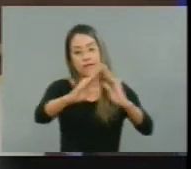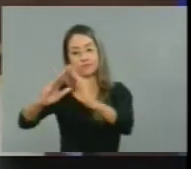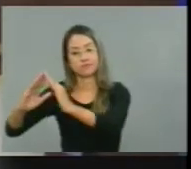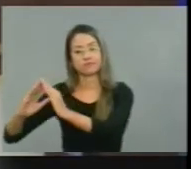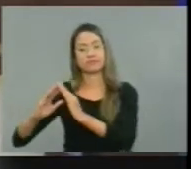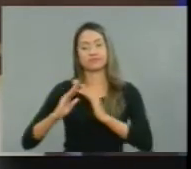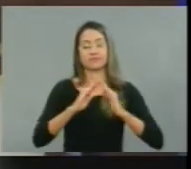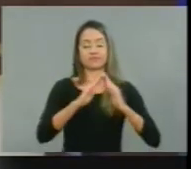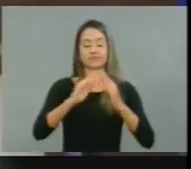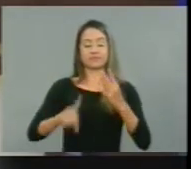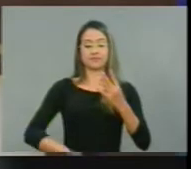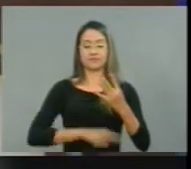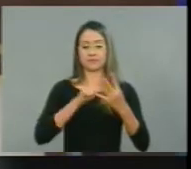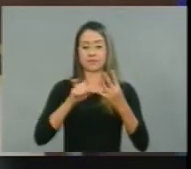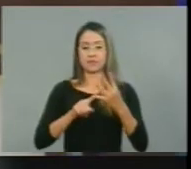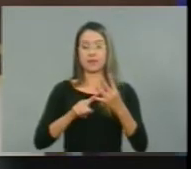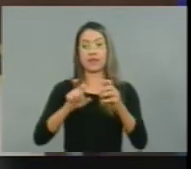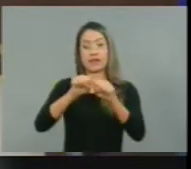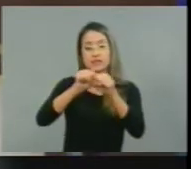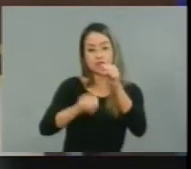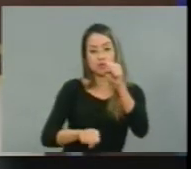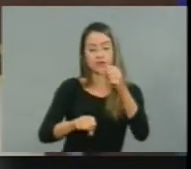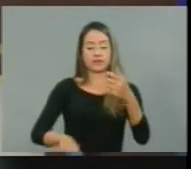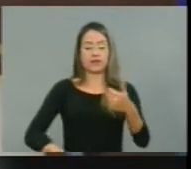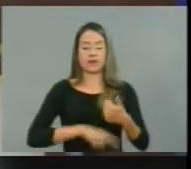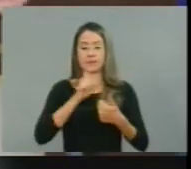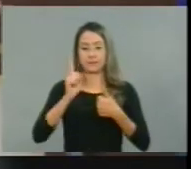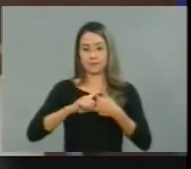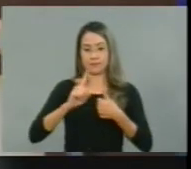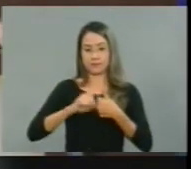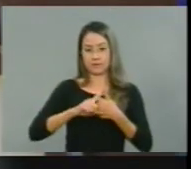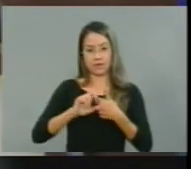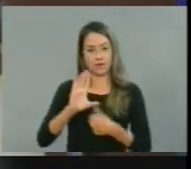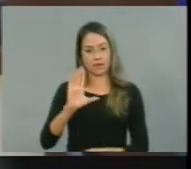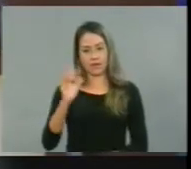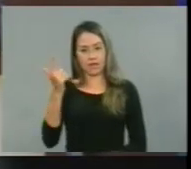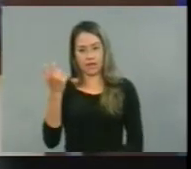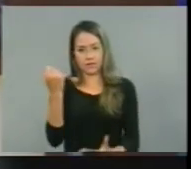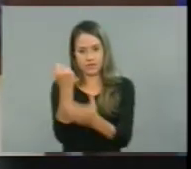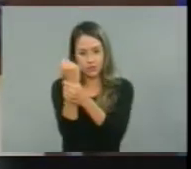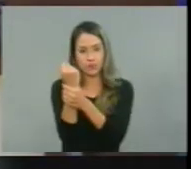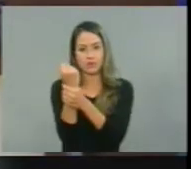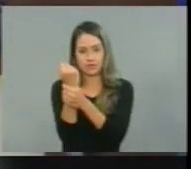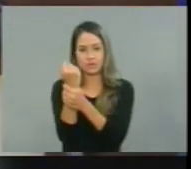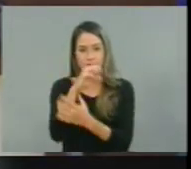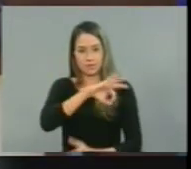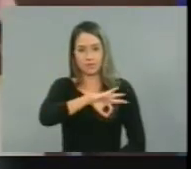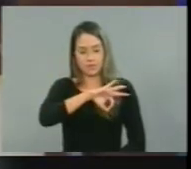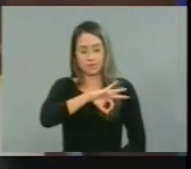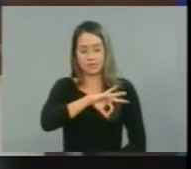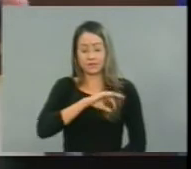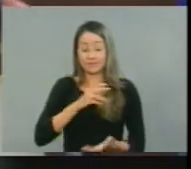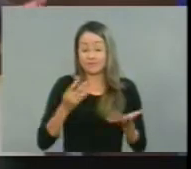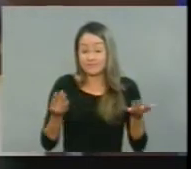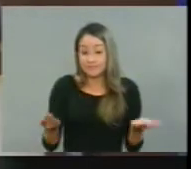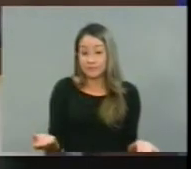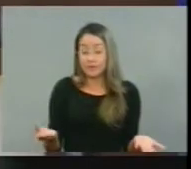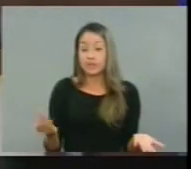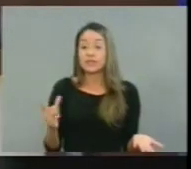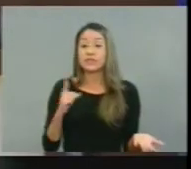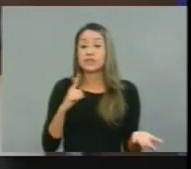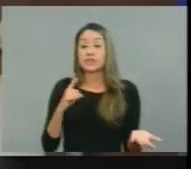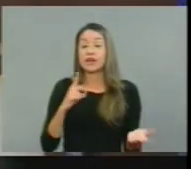assistência social e, obviamente, de segurança pública e justiça, que estão sob a